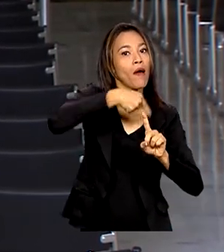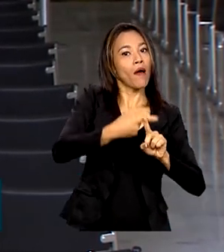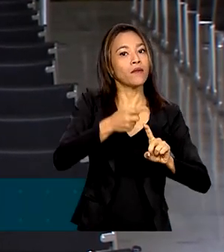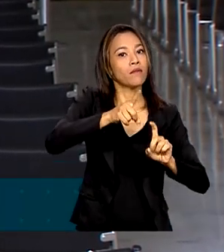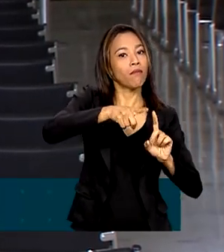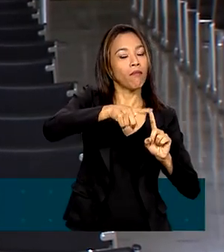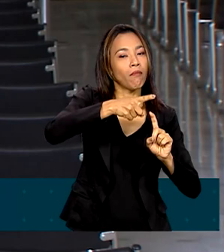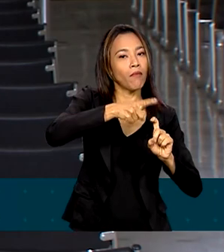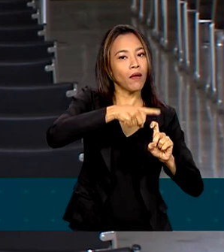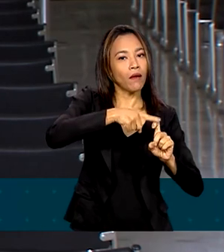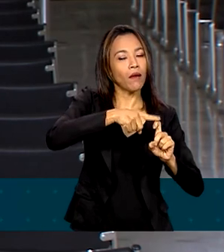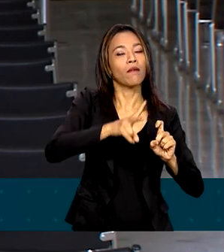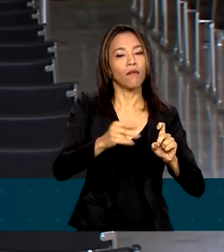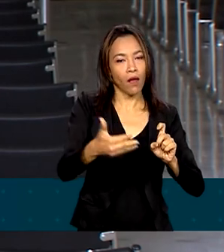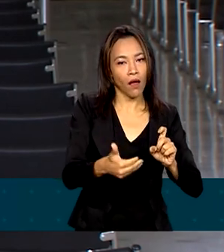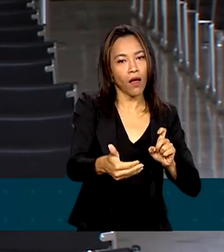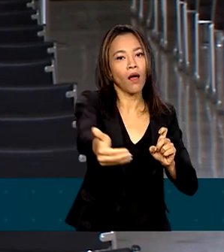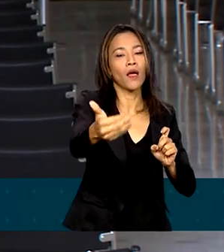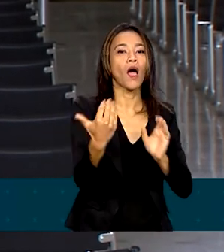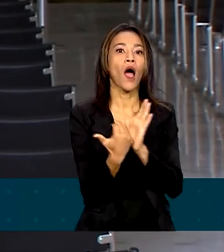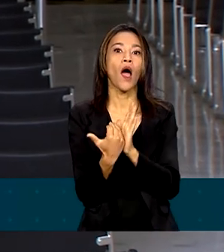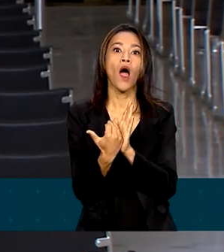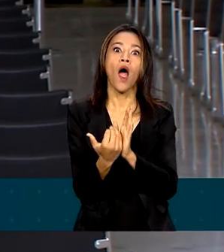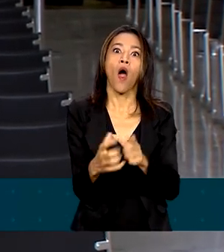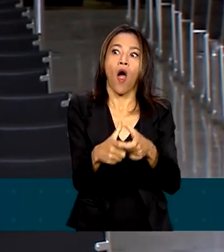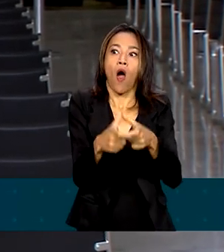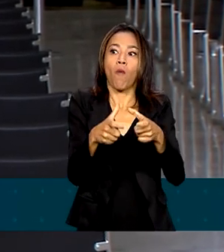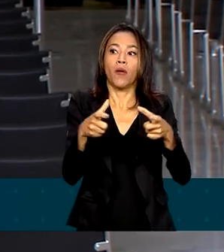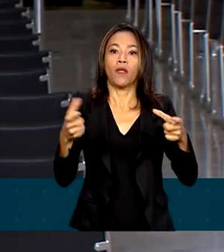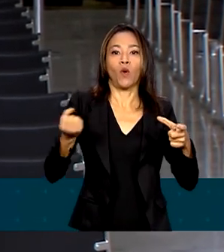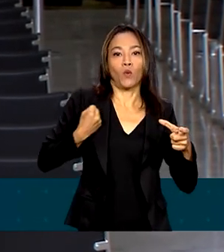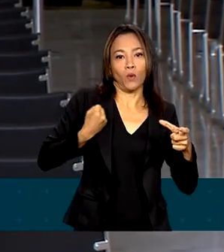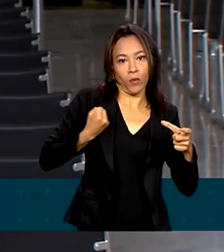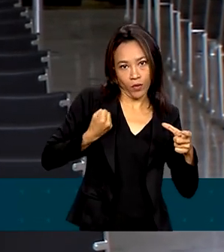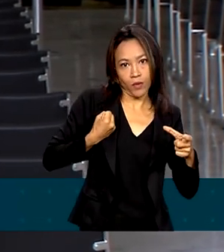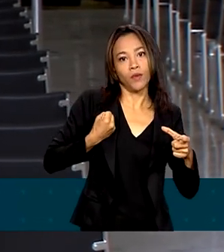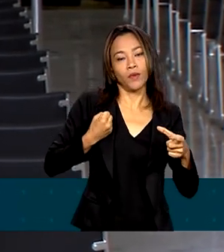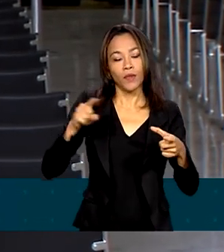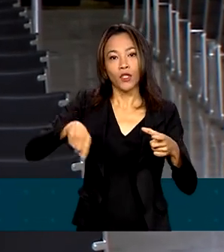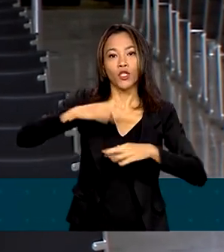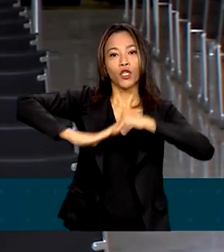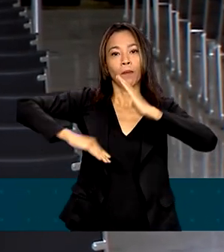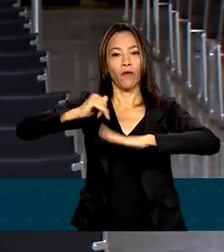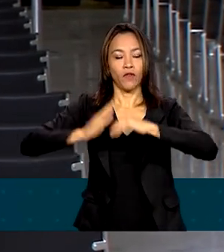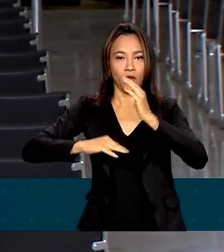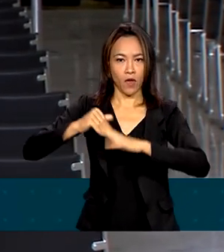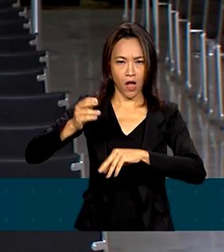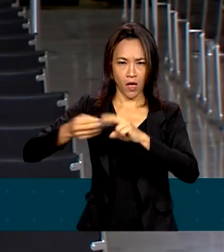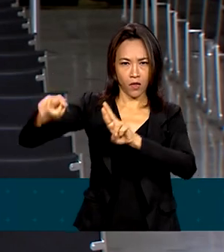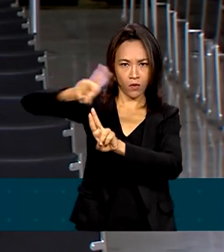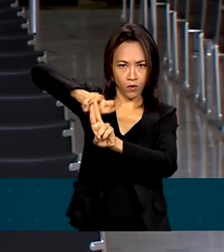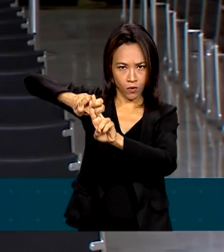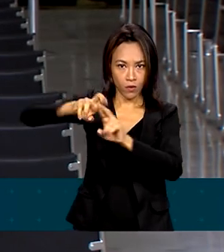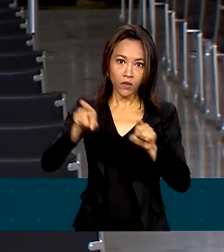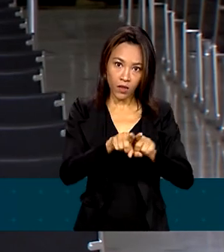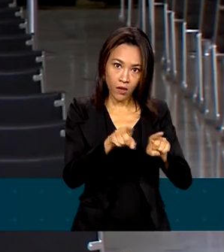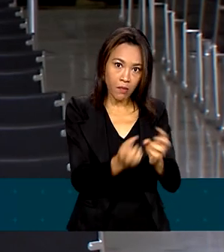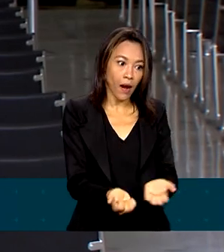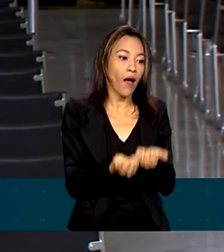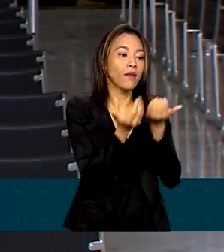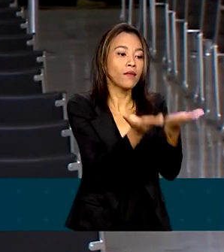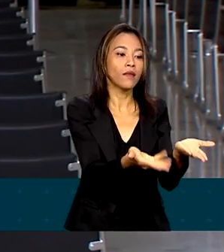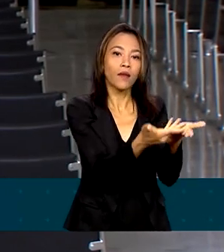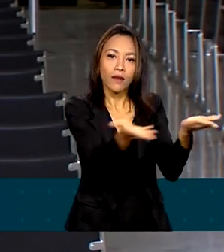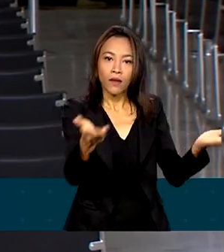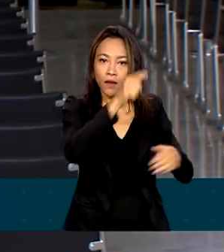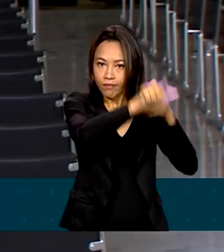permitir aumentar o número de profissionais de saúde no SUS e também ampliar o atendimento à população. Também deve prever